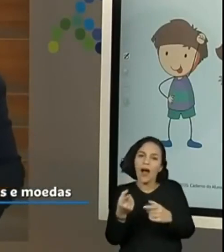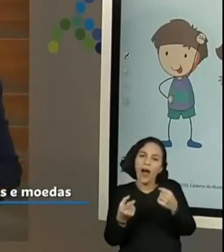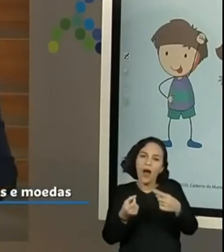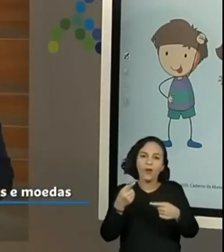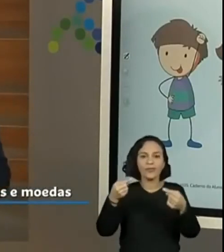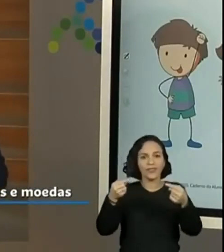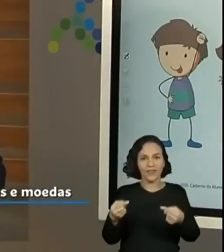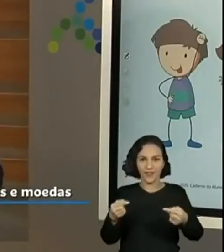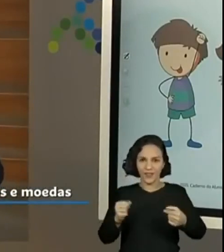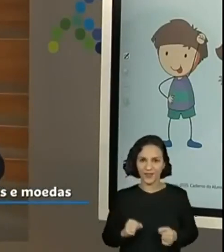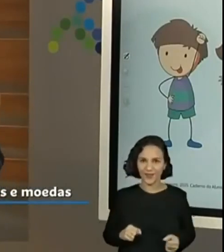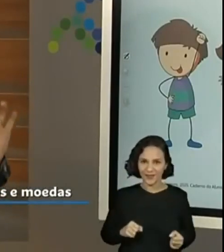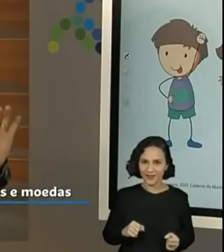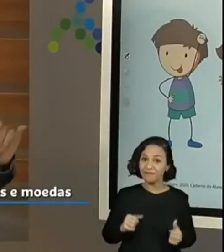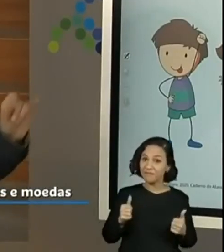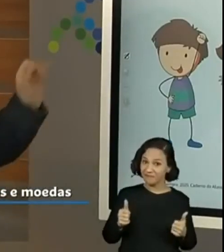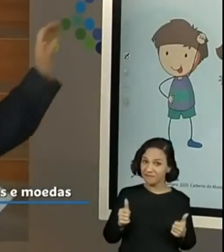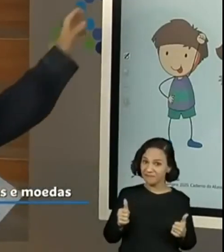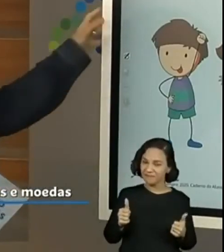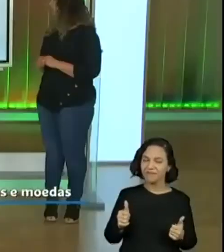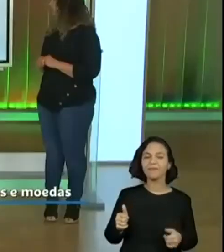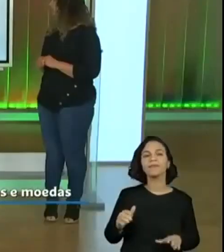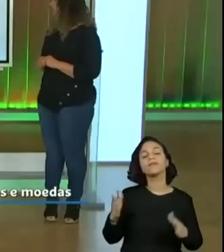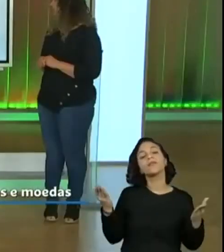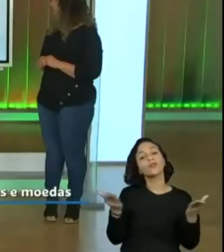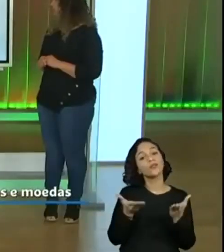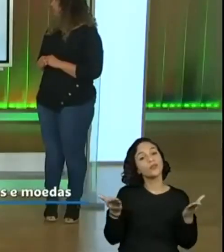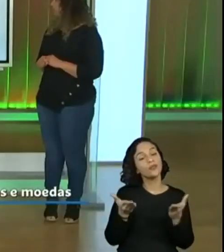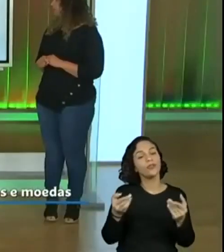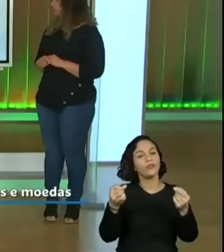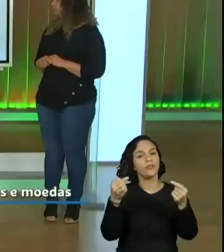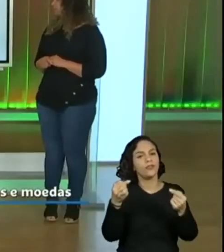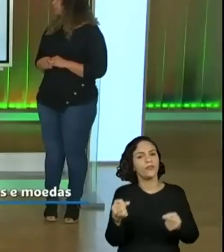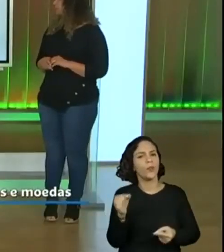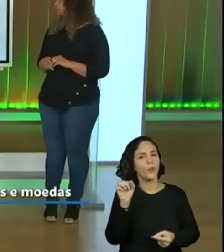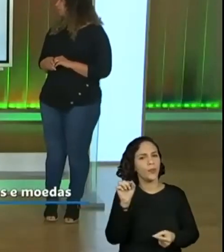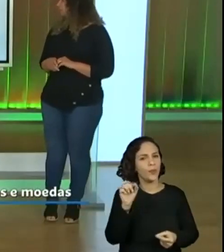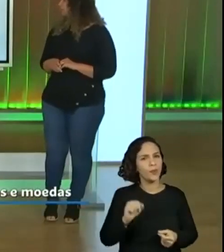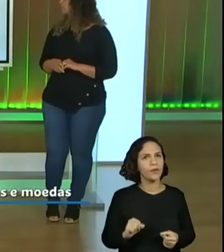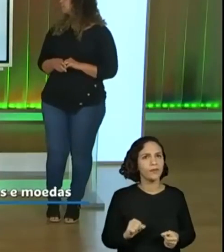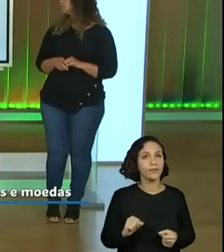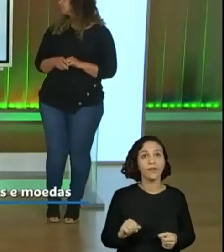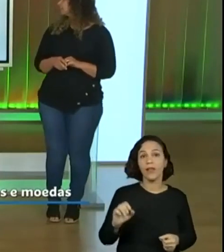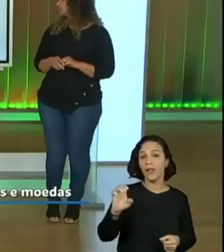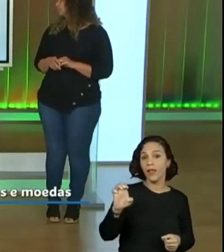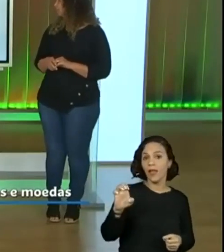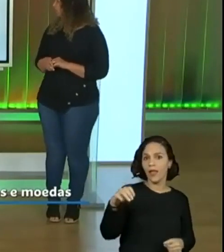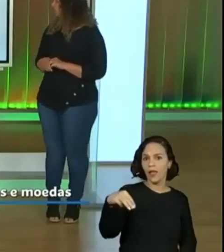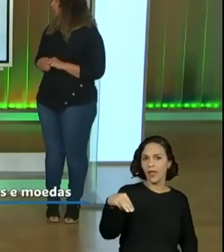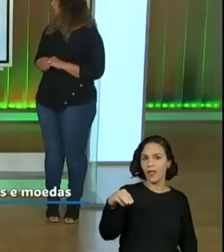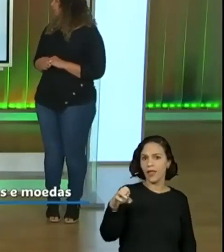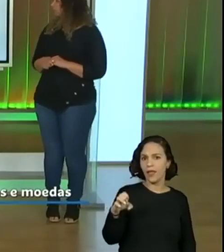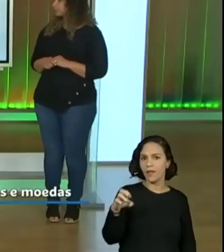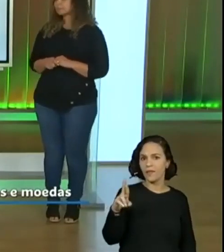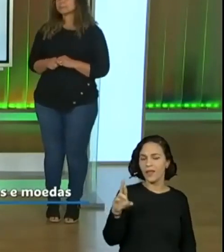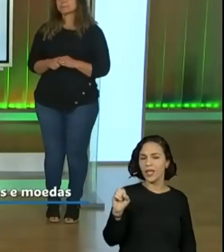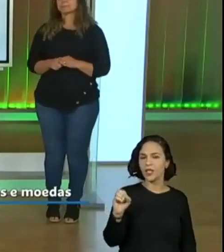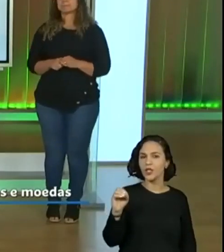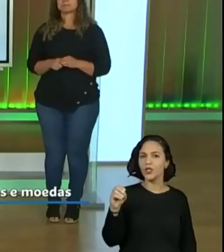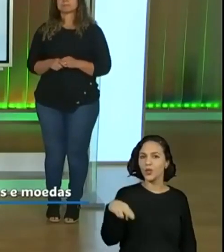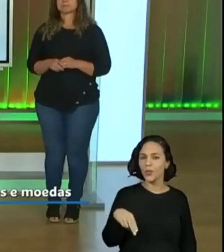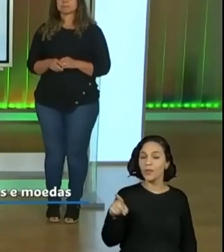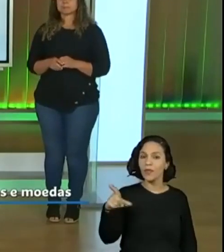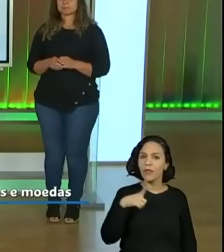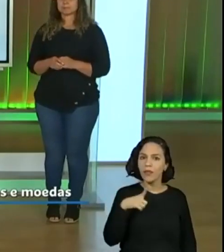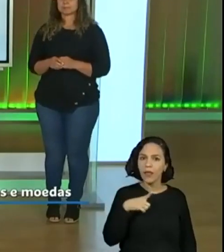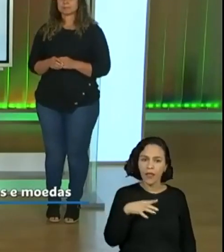matemáticos, tudo bem? E hoje o desafio é do Emerson. E ele abriu lá